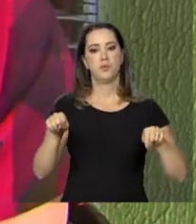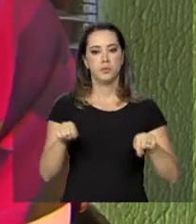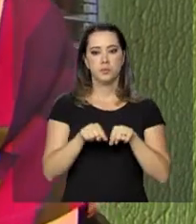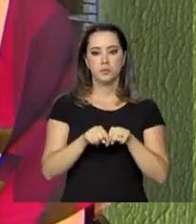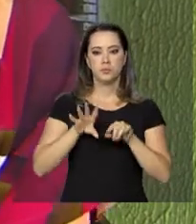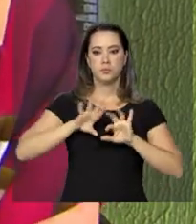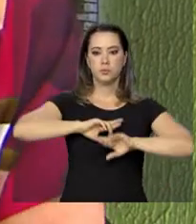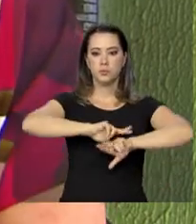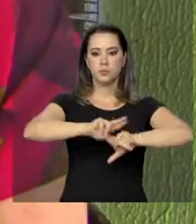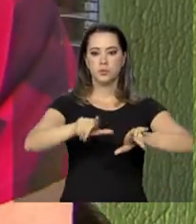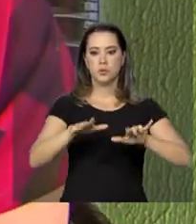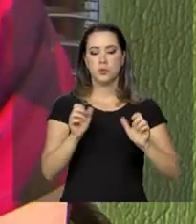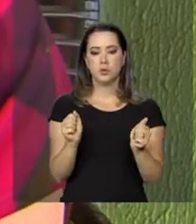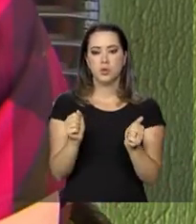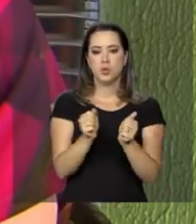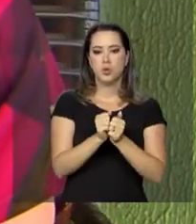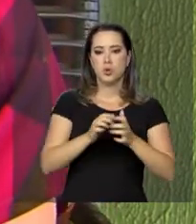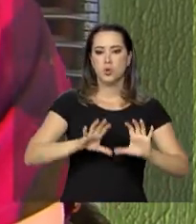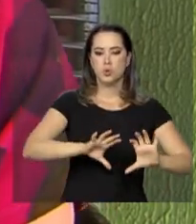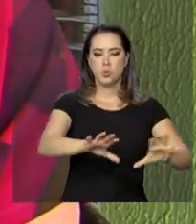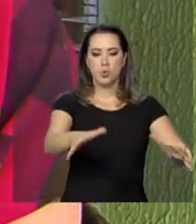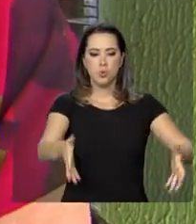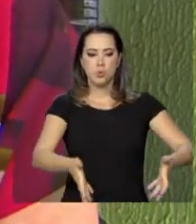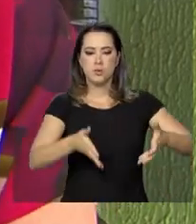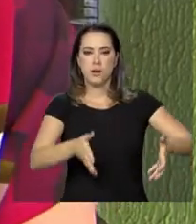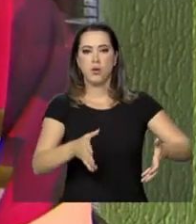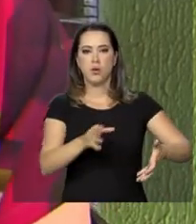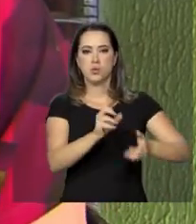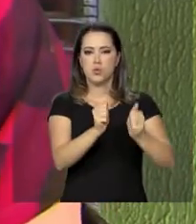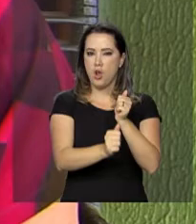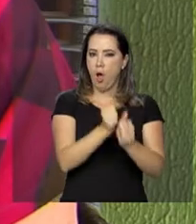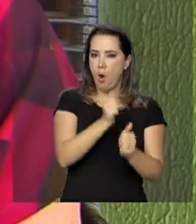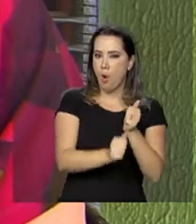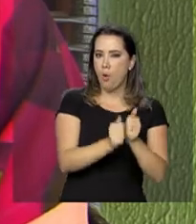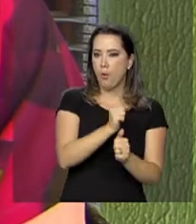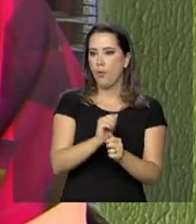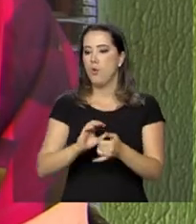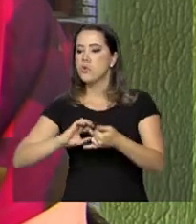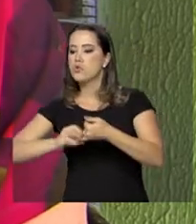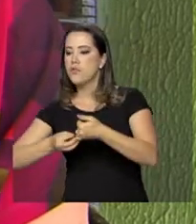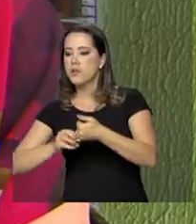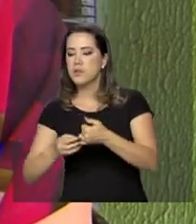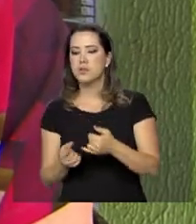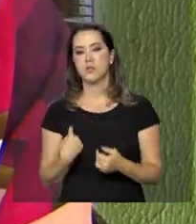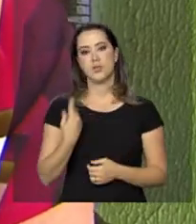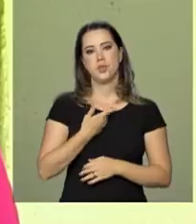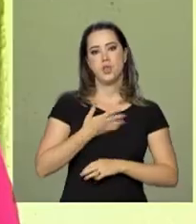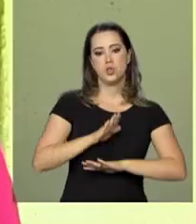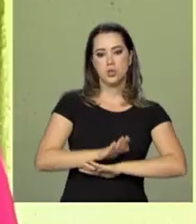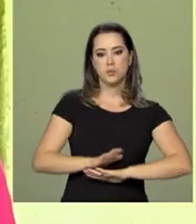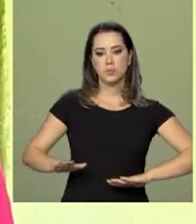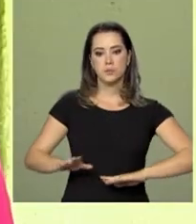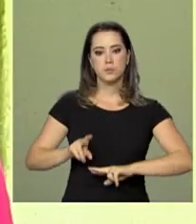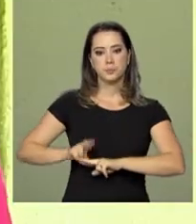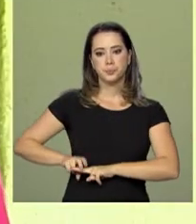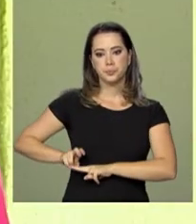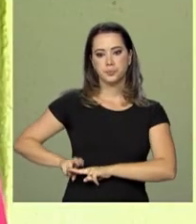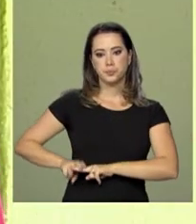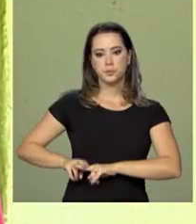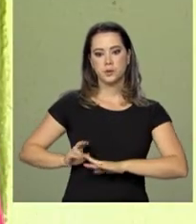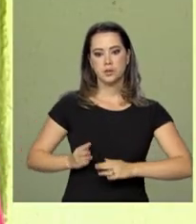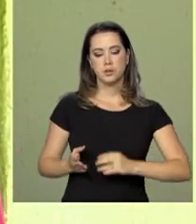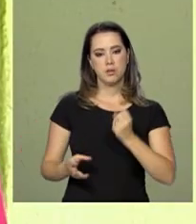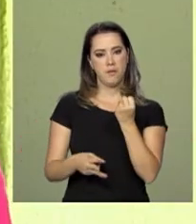as tuias de arroz, tuias de feijão. E o lugar de nós sentar eram as tabas. Dona Bena não